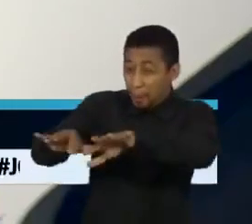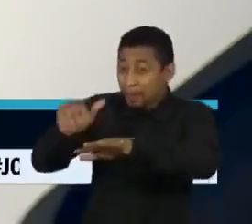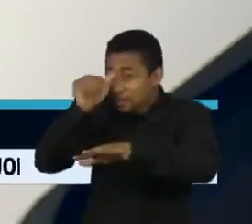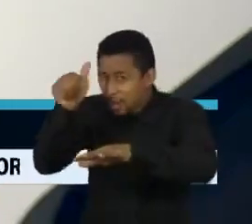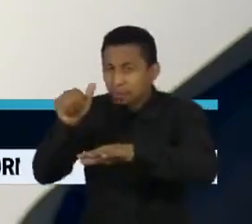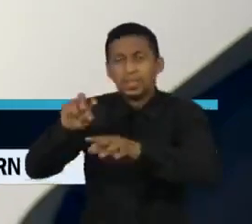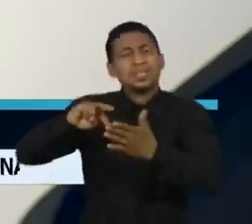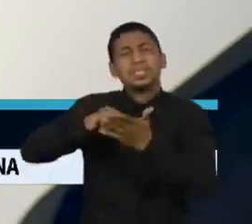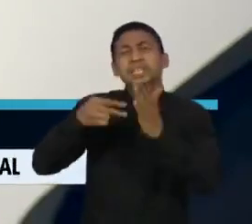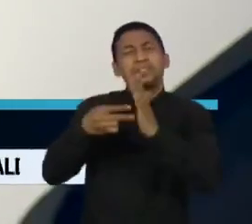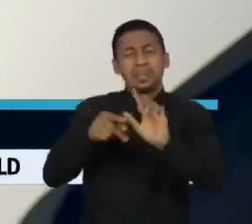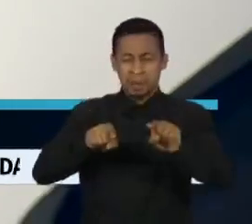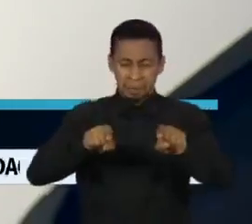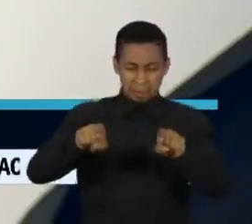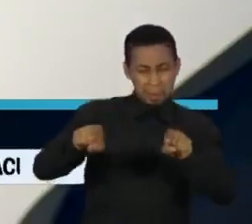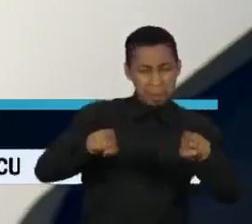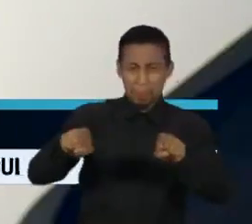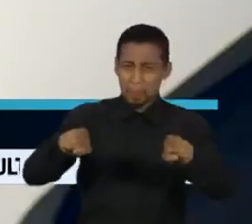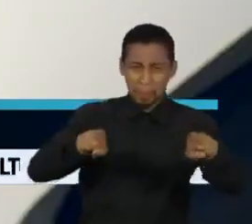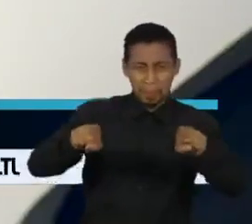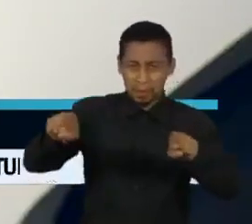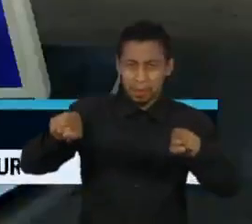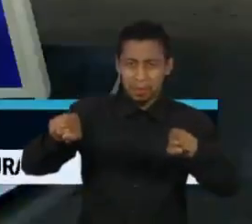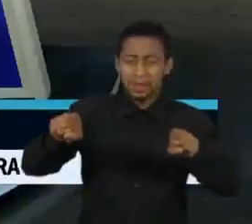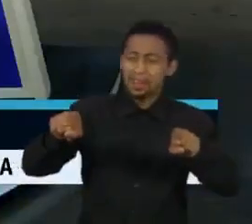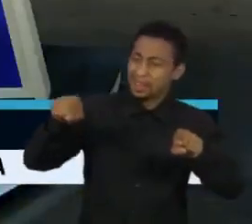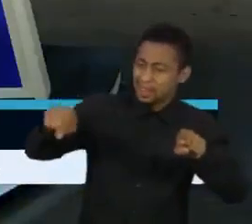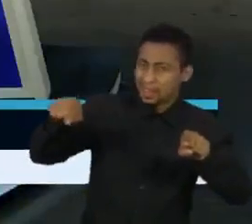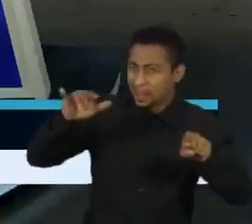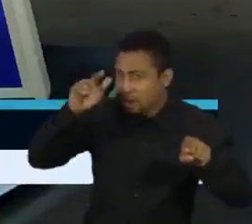os cientistas, significa que a Delta ganhou essa briga biológica?